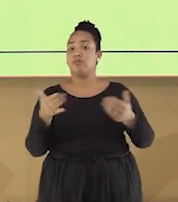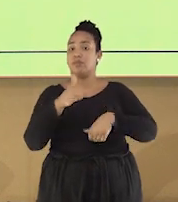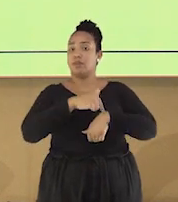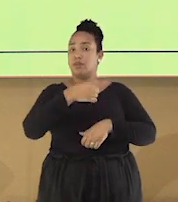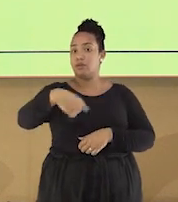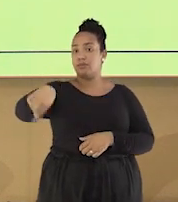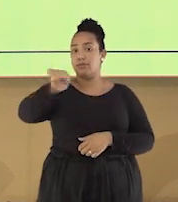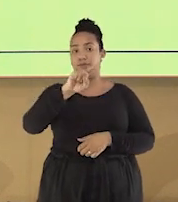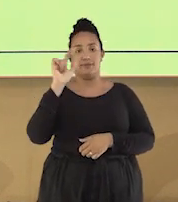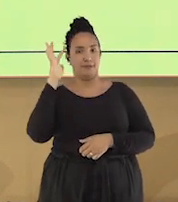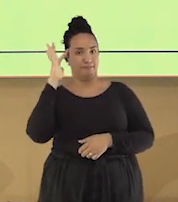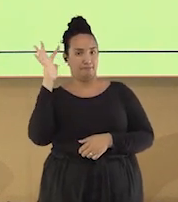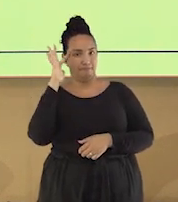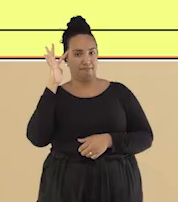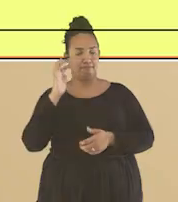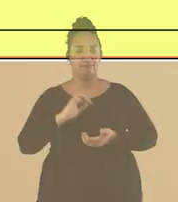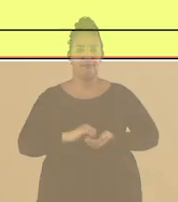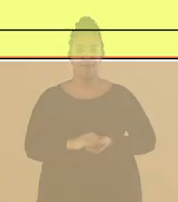dar um tempinho para vocês pensarem.